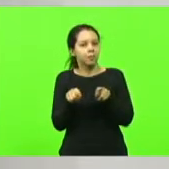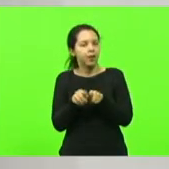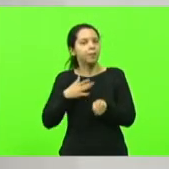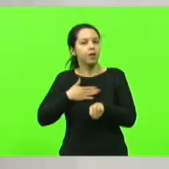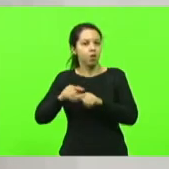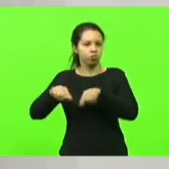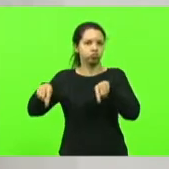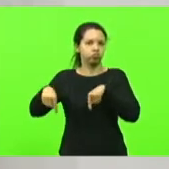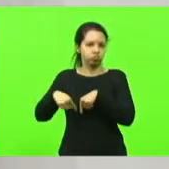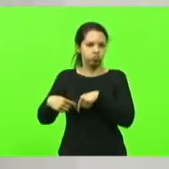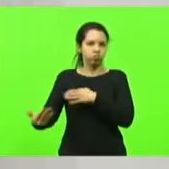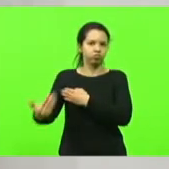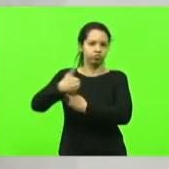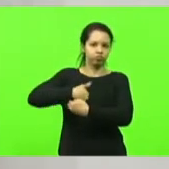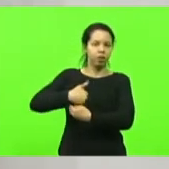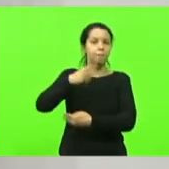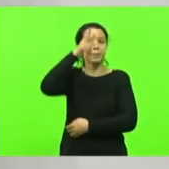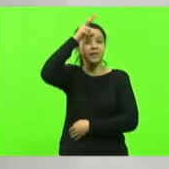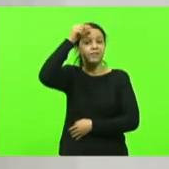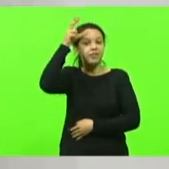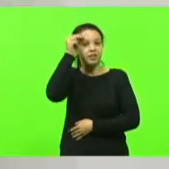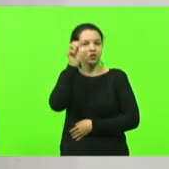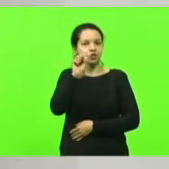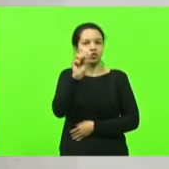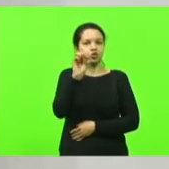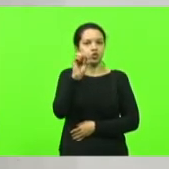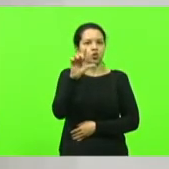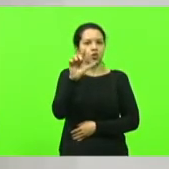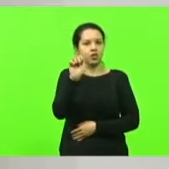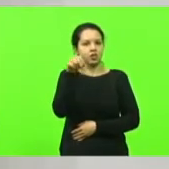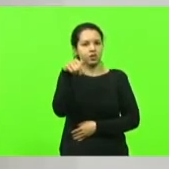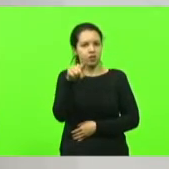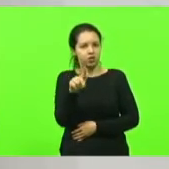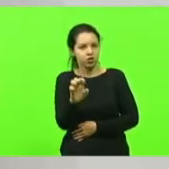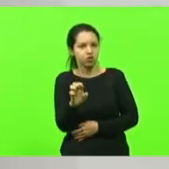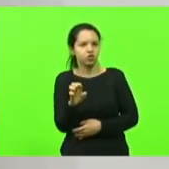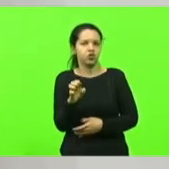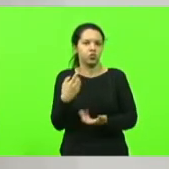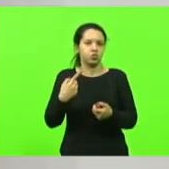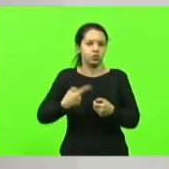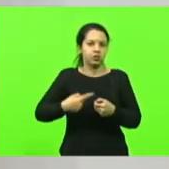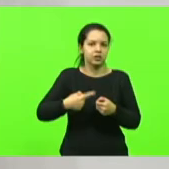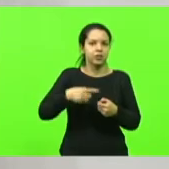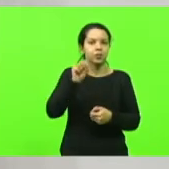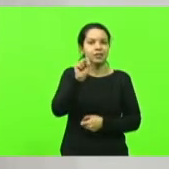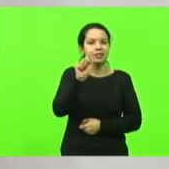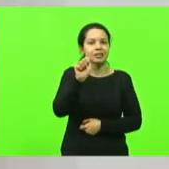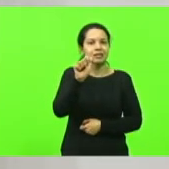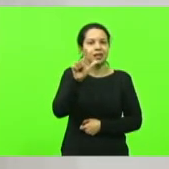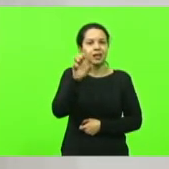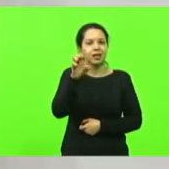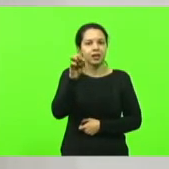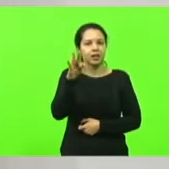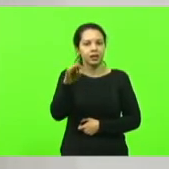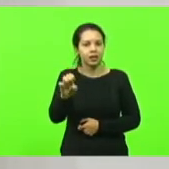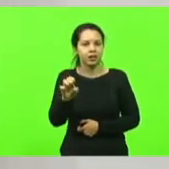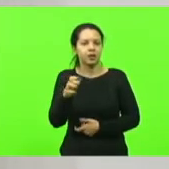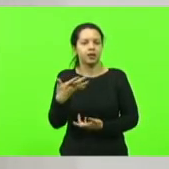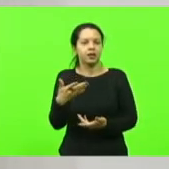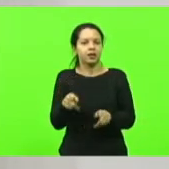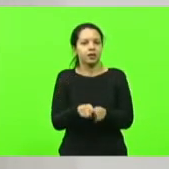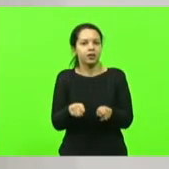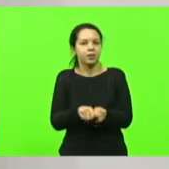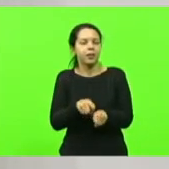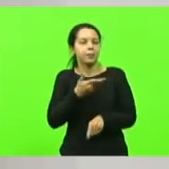Solange Chilisting, a Chica, do município de Salete, o vice, o nosso amigo, querido amigo